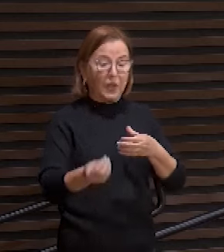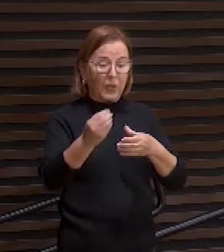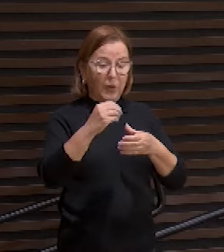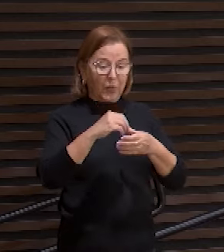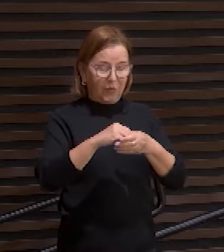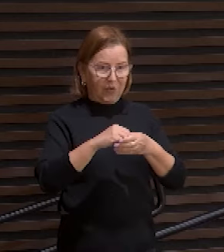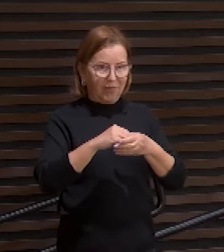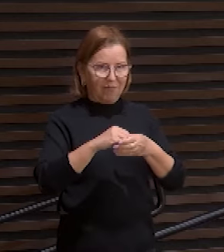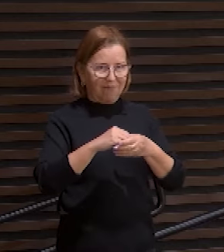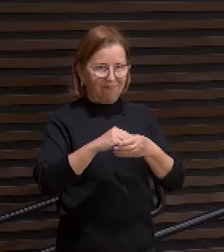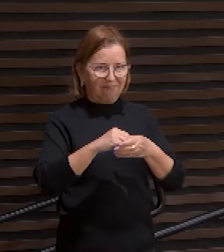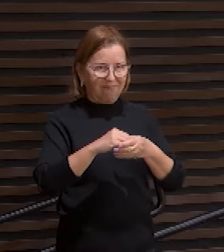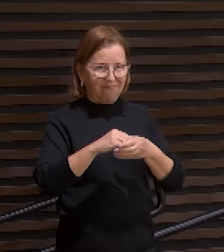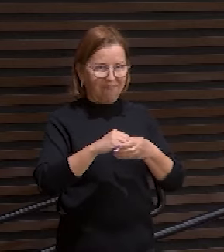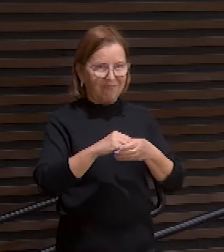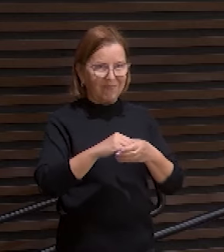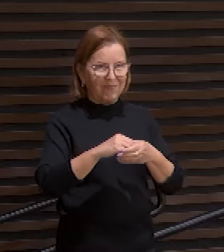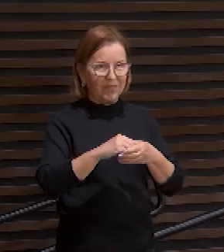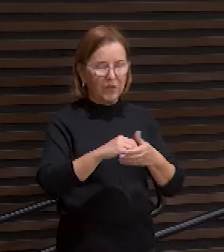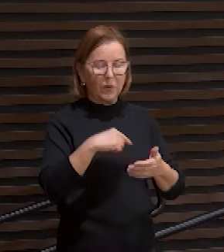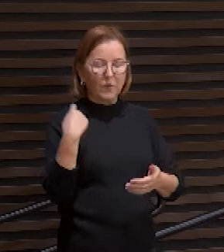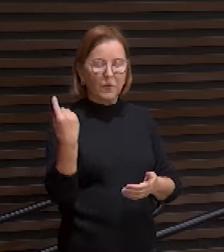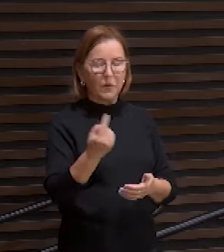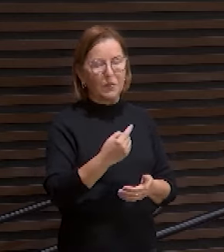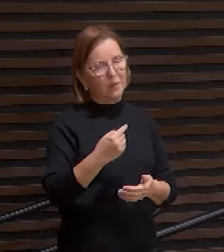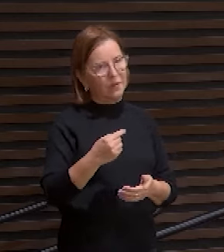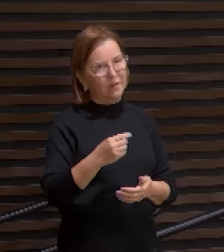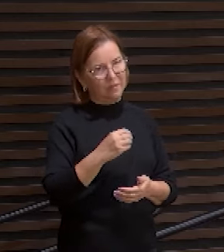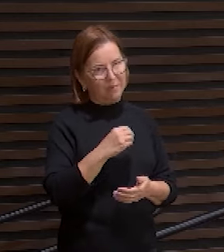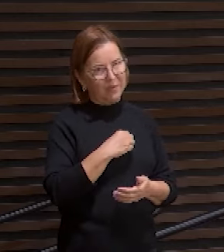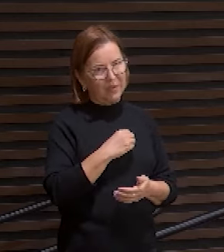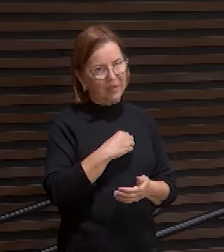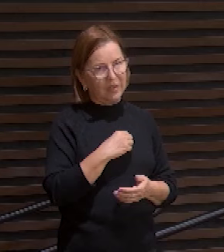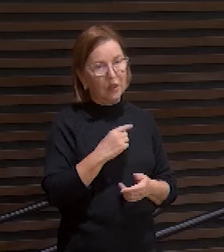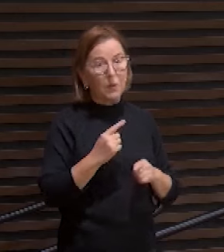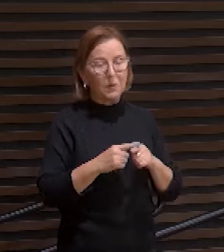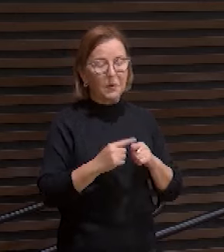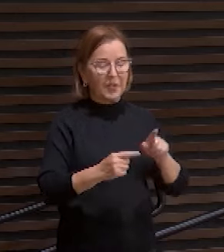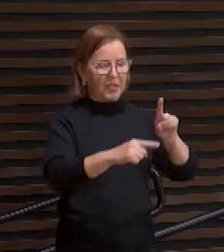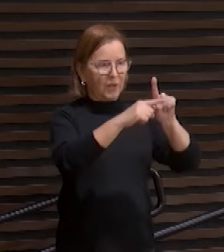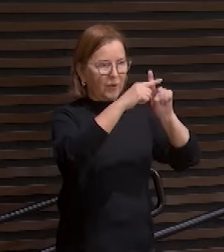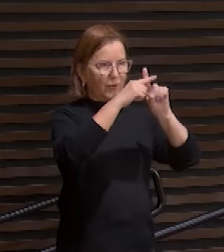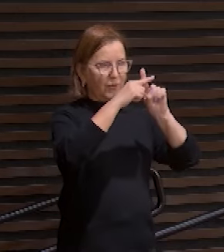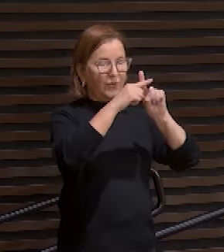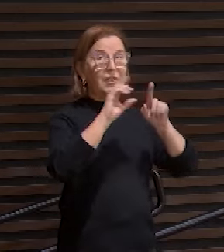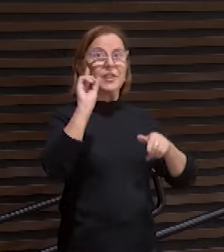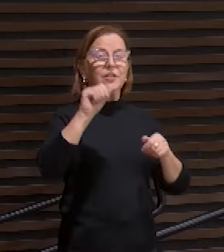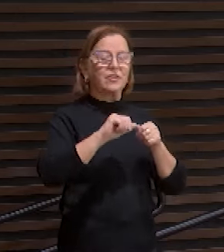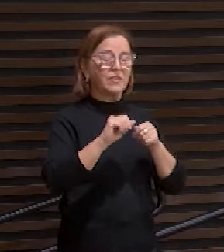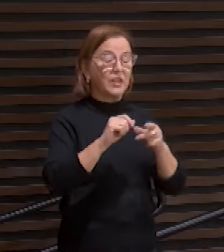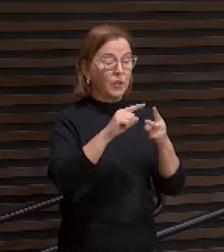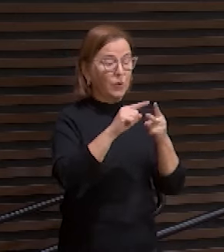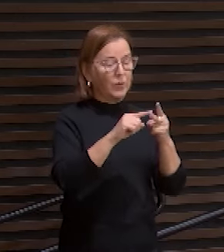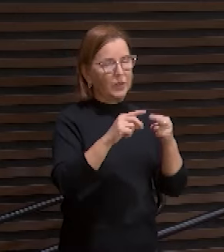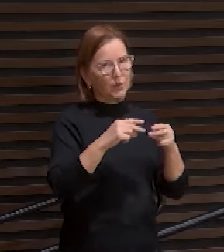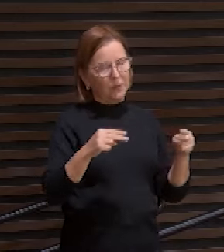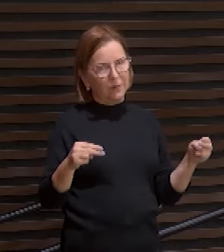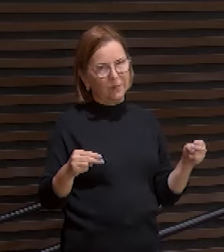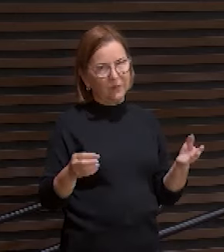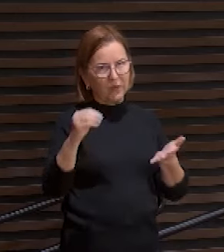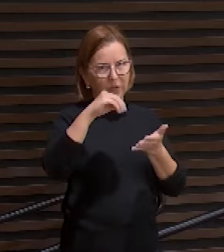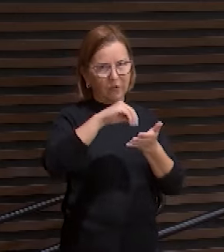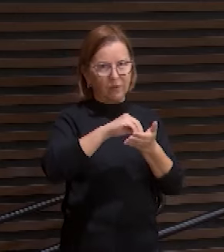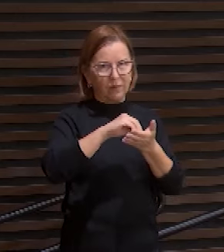Porque na cruz Deus fez duas coisas. Ele colocou